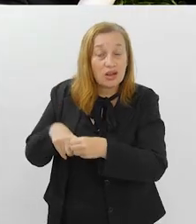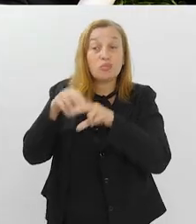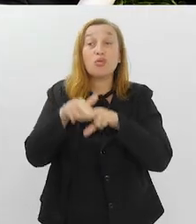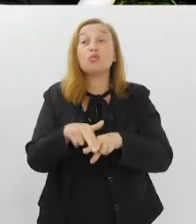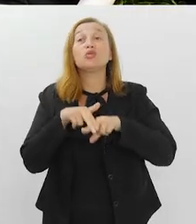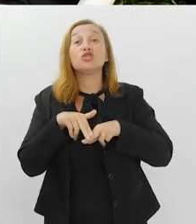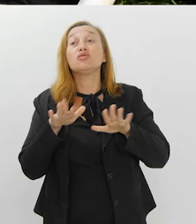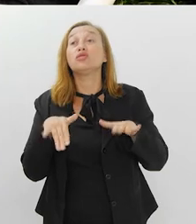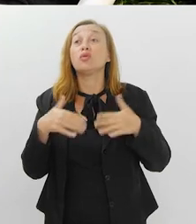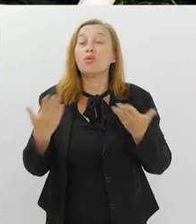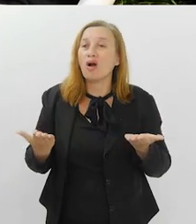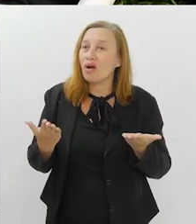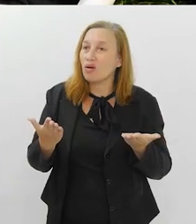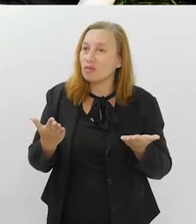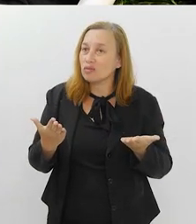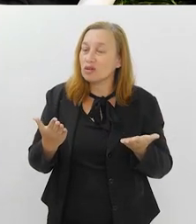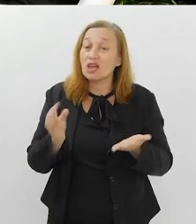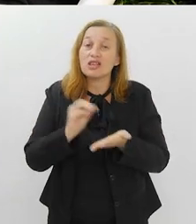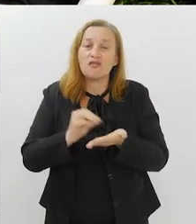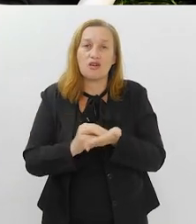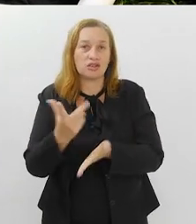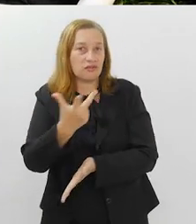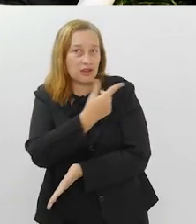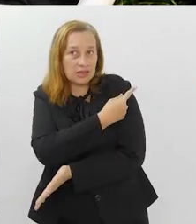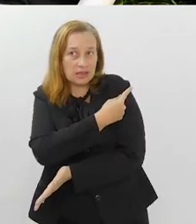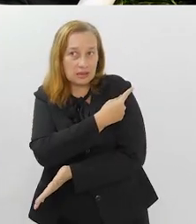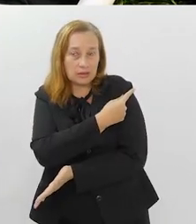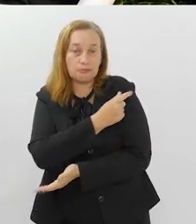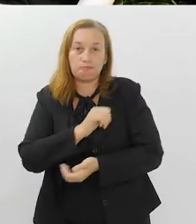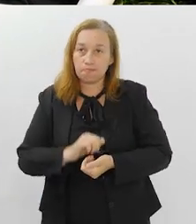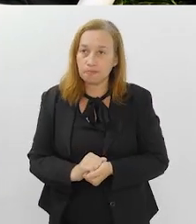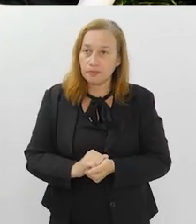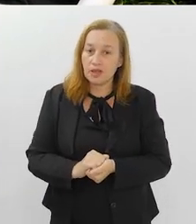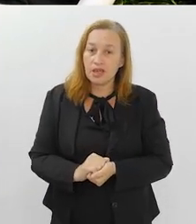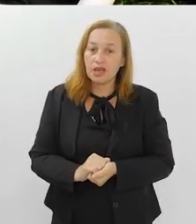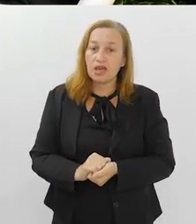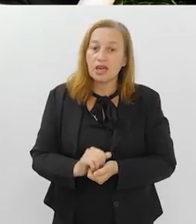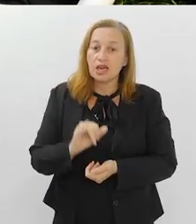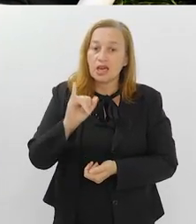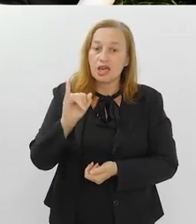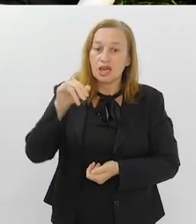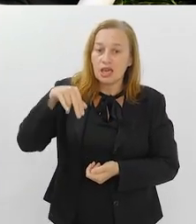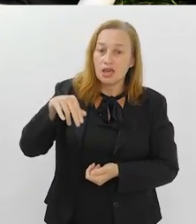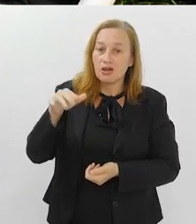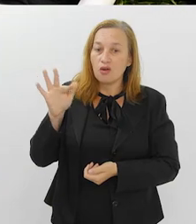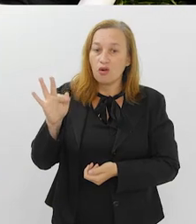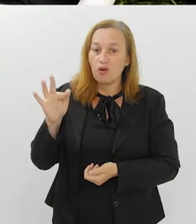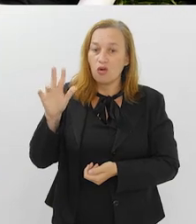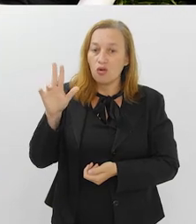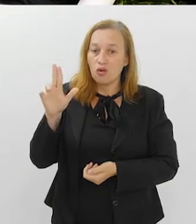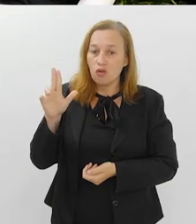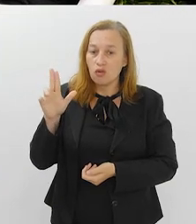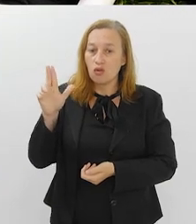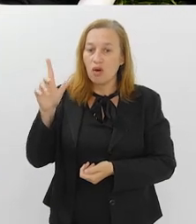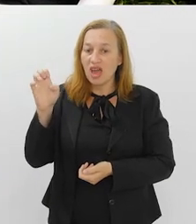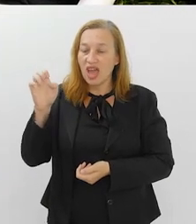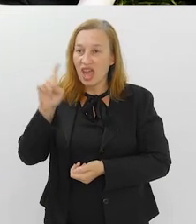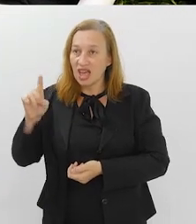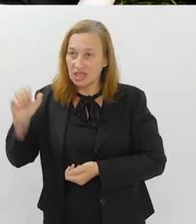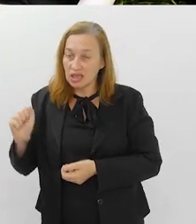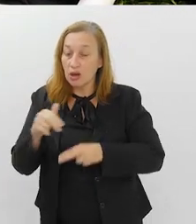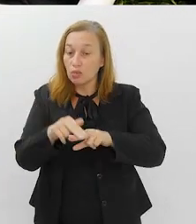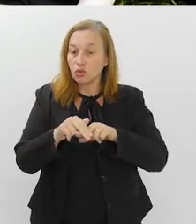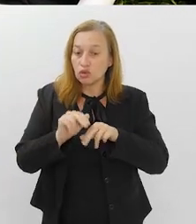por conta dessa hesitação vacinal. Acrescente-se a isso, influência. Muitos casos de Covid,